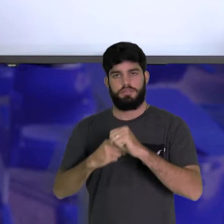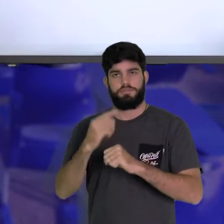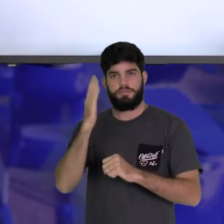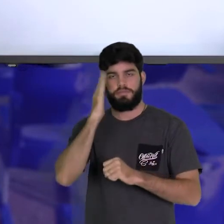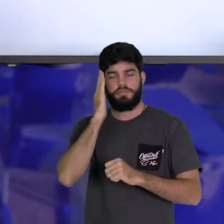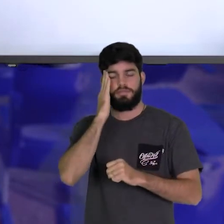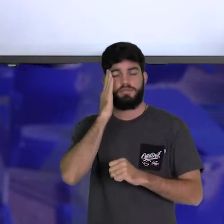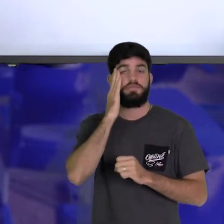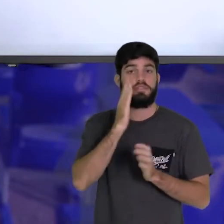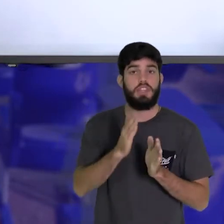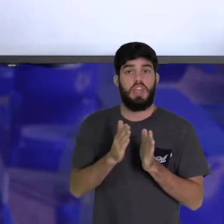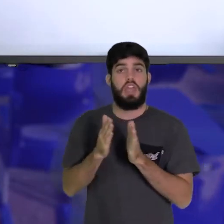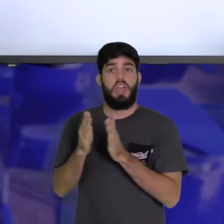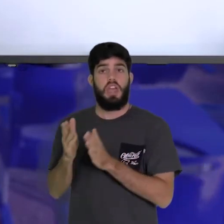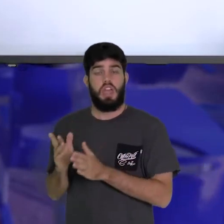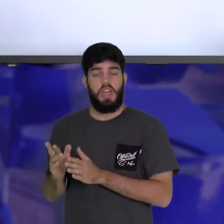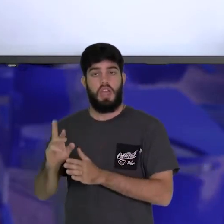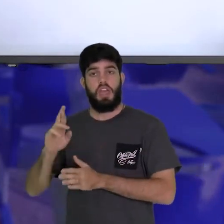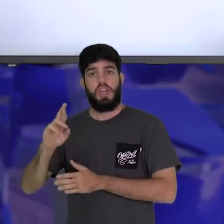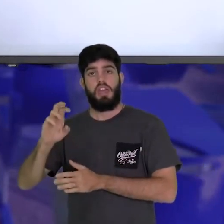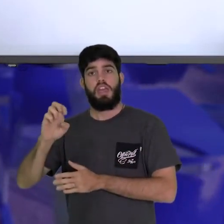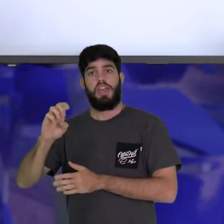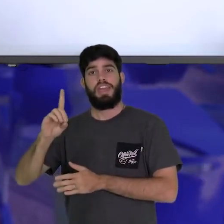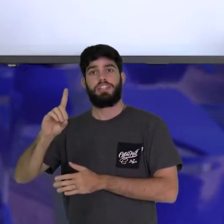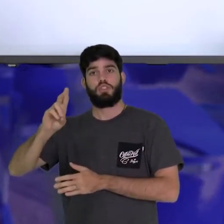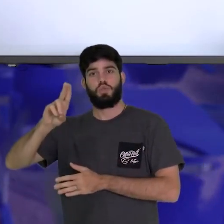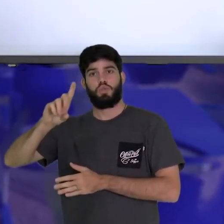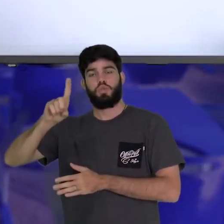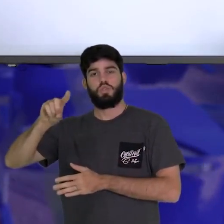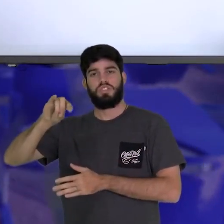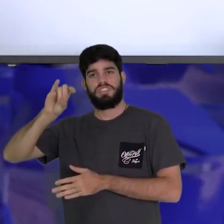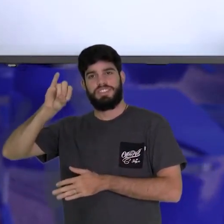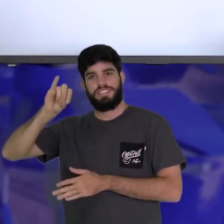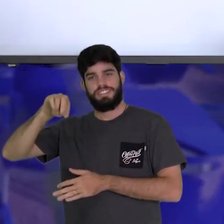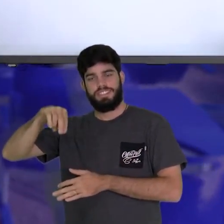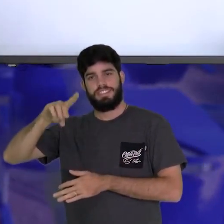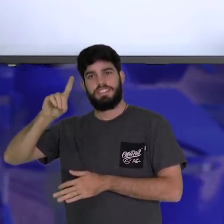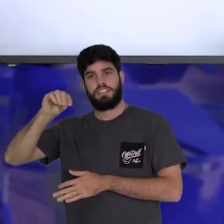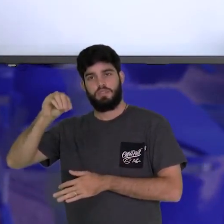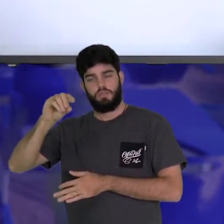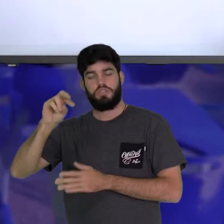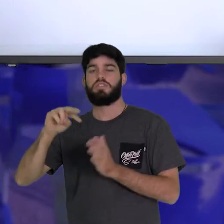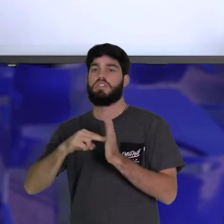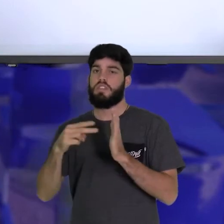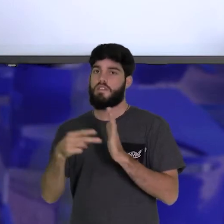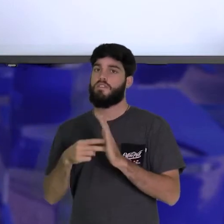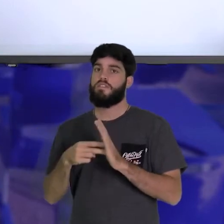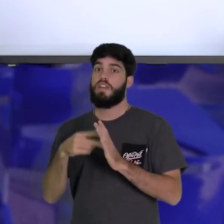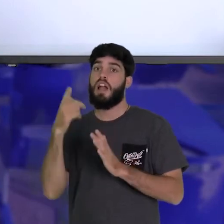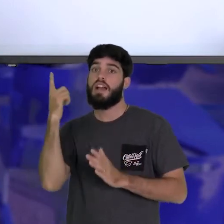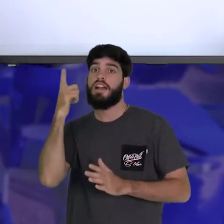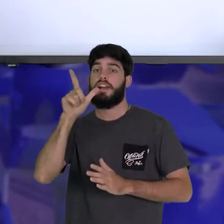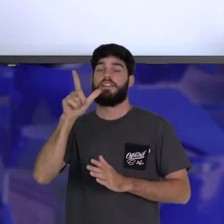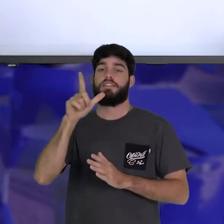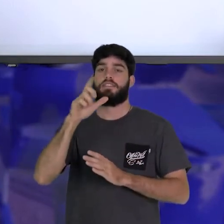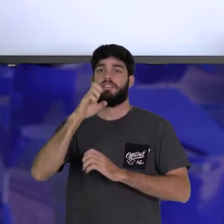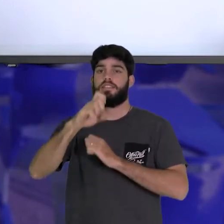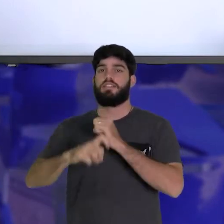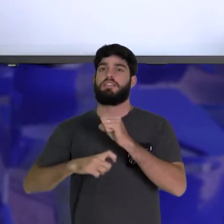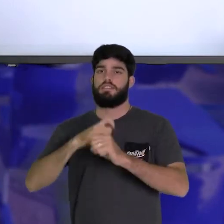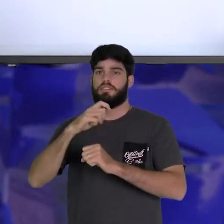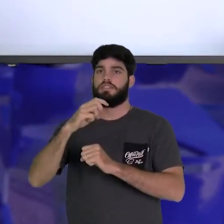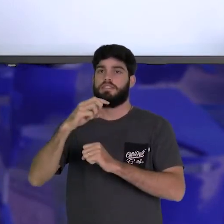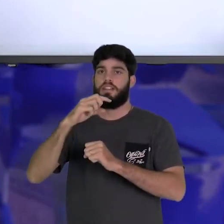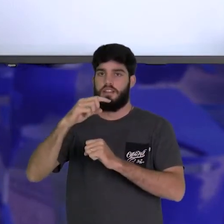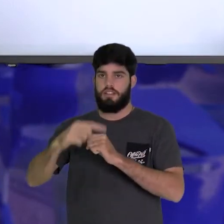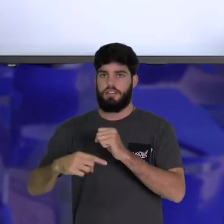é recebendo elétrons. Então, redox significa a junção dessas duas palavras. A redução,